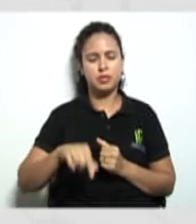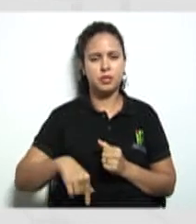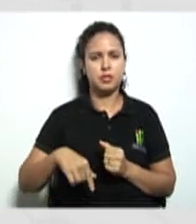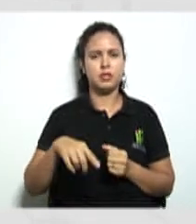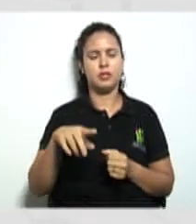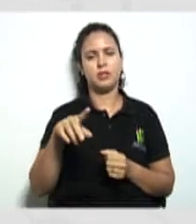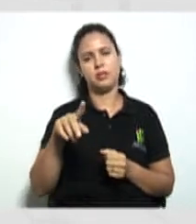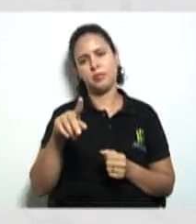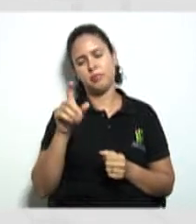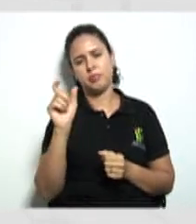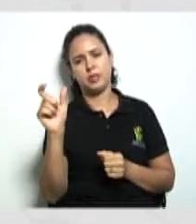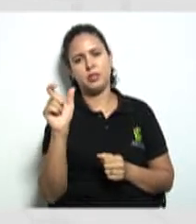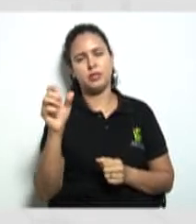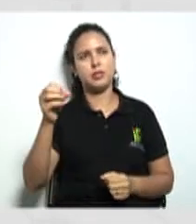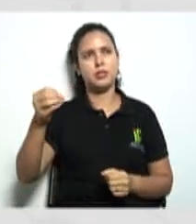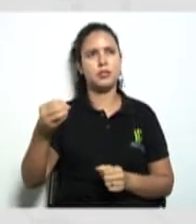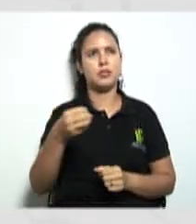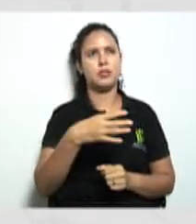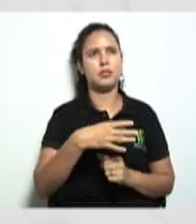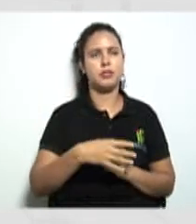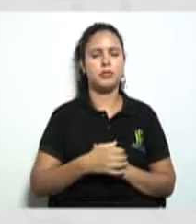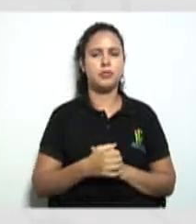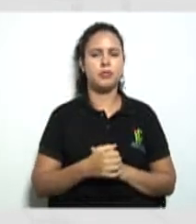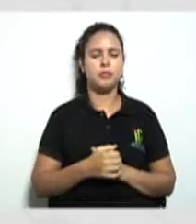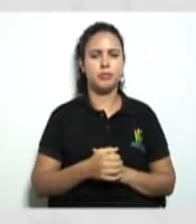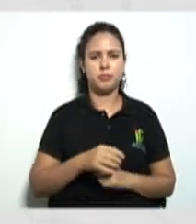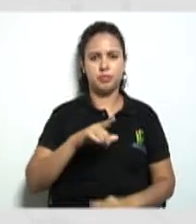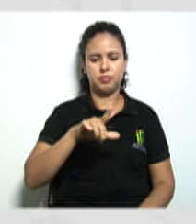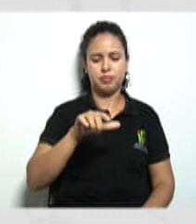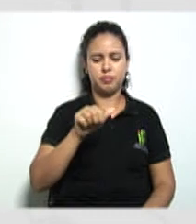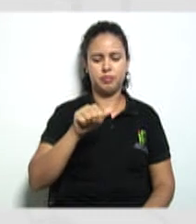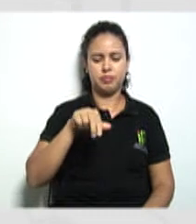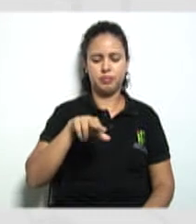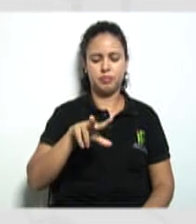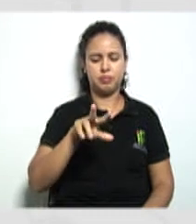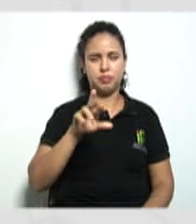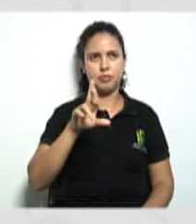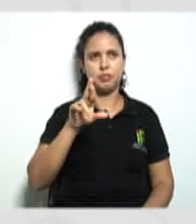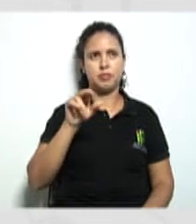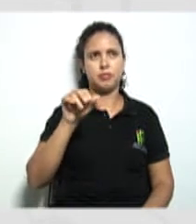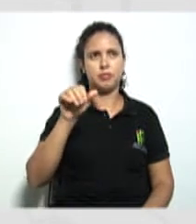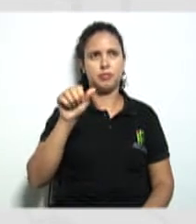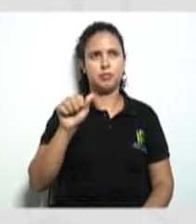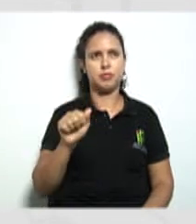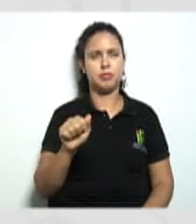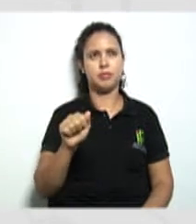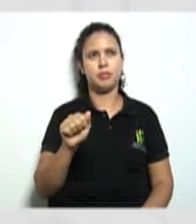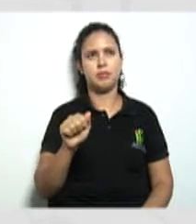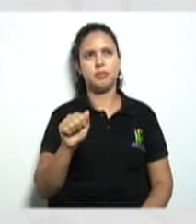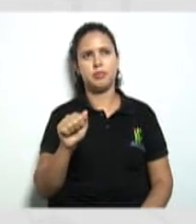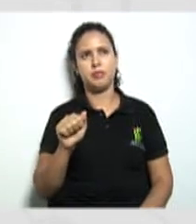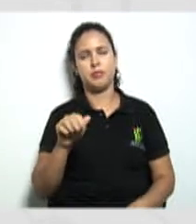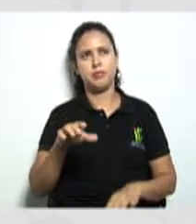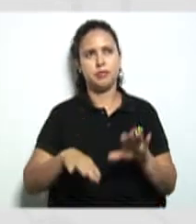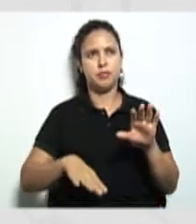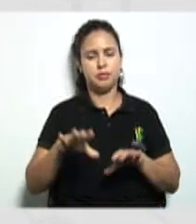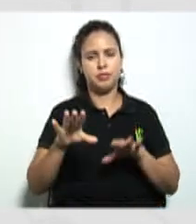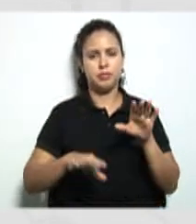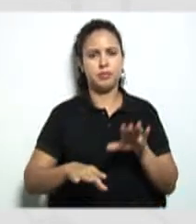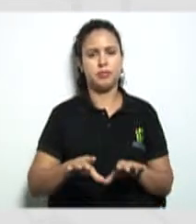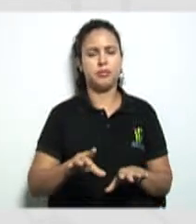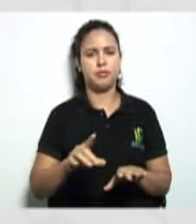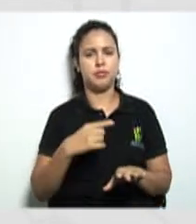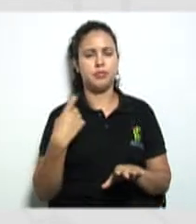nova para vocês lavrar o que seria essa lavrar aqui as vezes a gente tem algumas coisas lá quando era